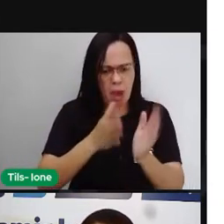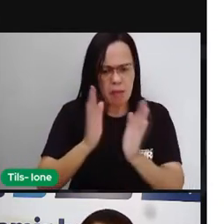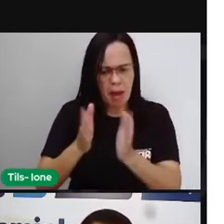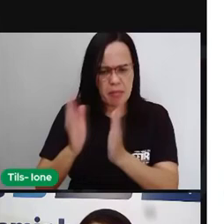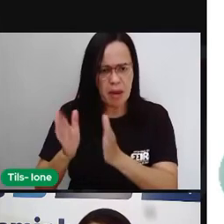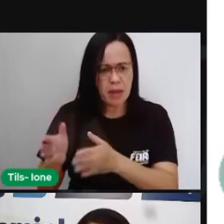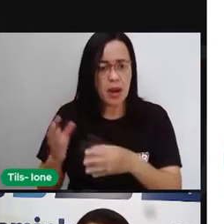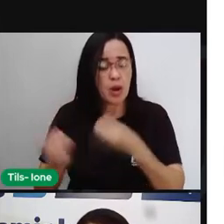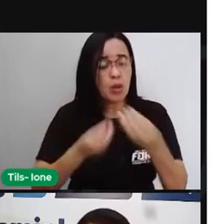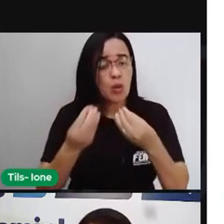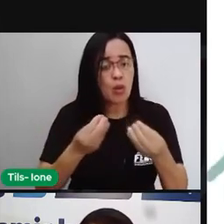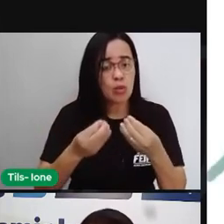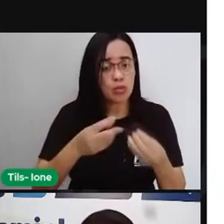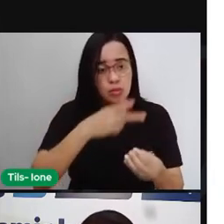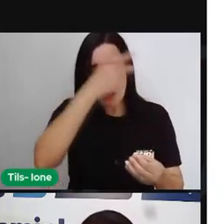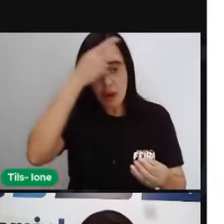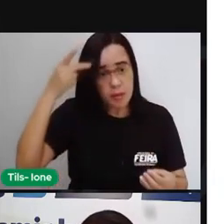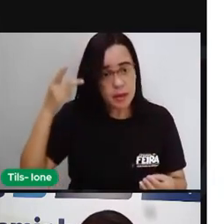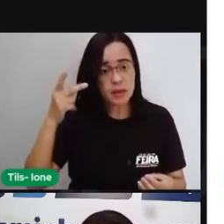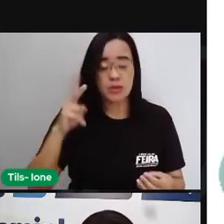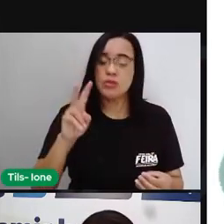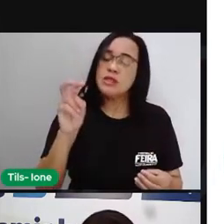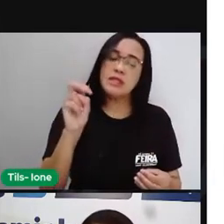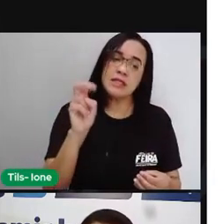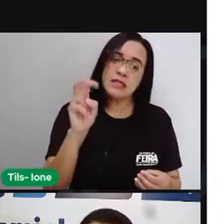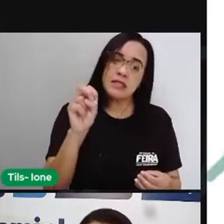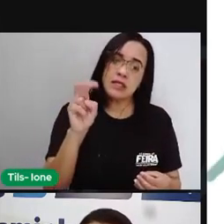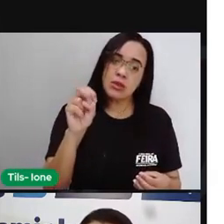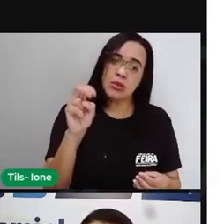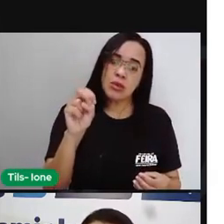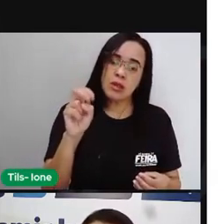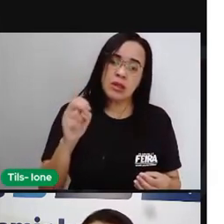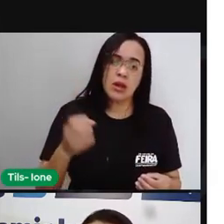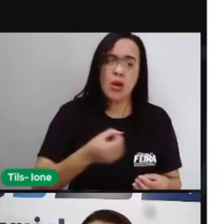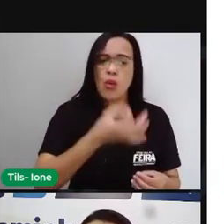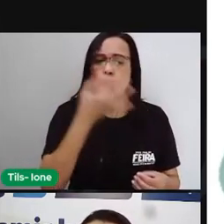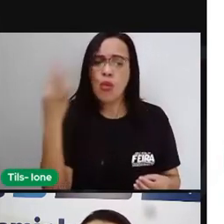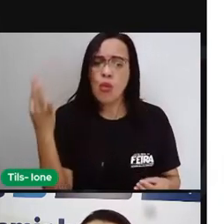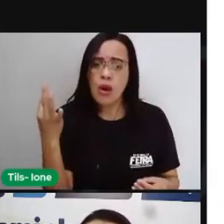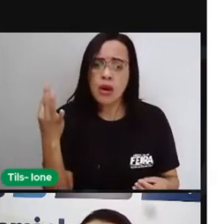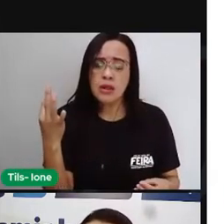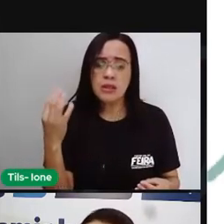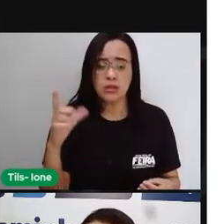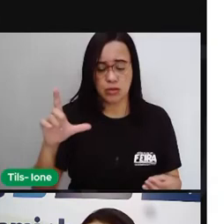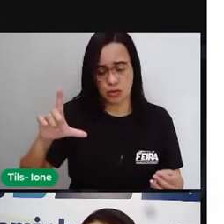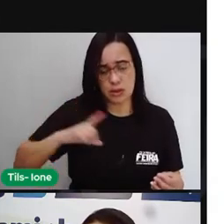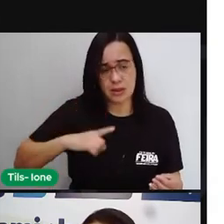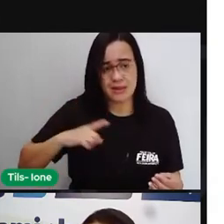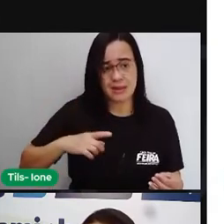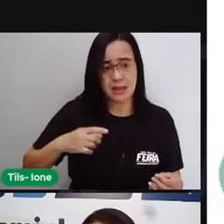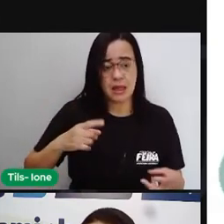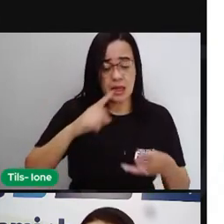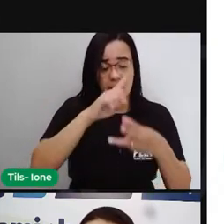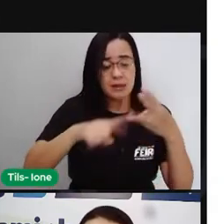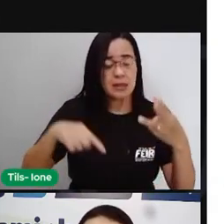minuto de uma pessoa é de 50, quantos batimentos ela teve em 3 horas?